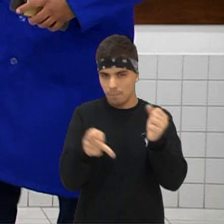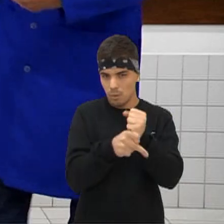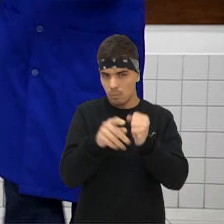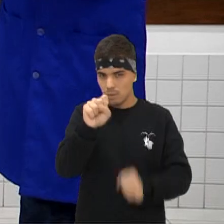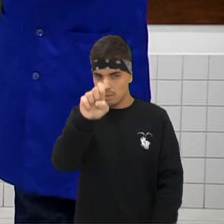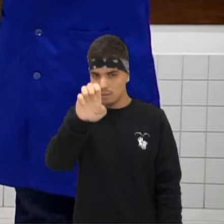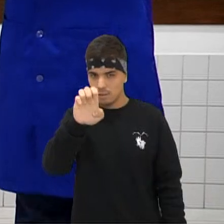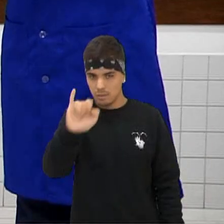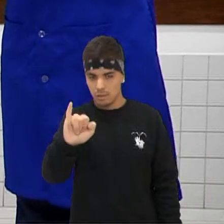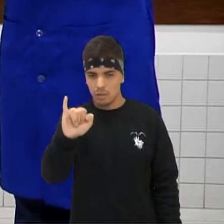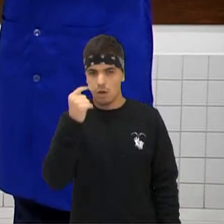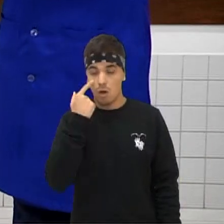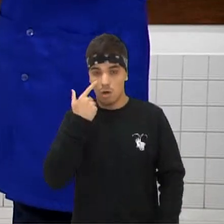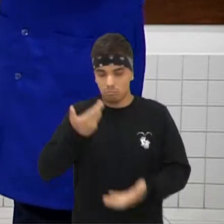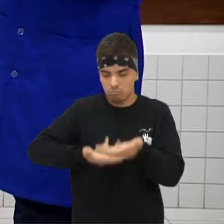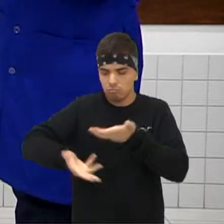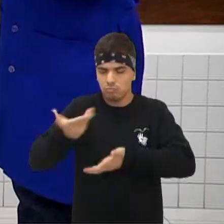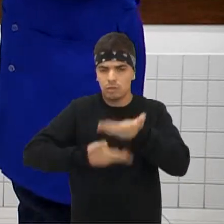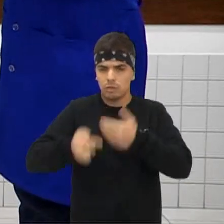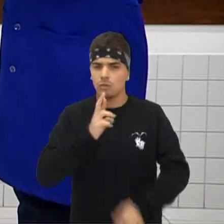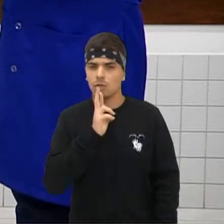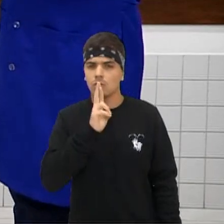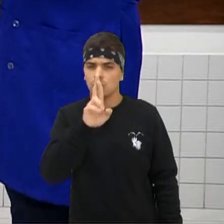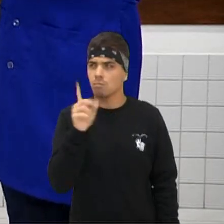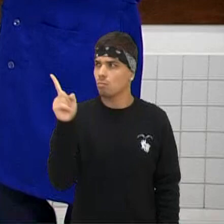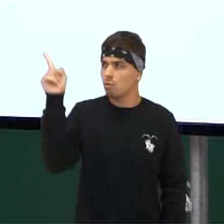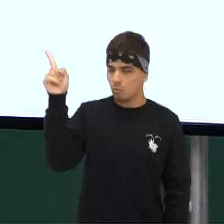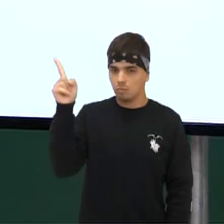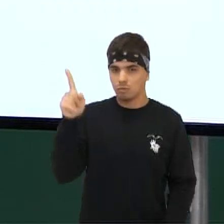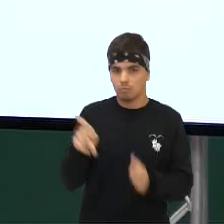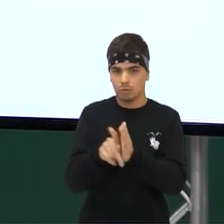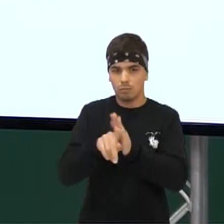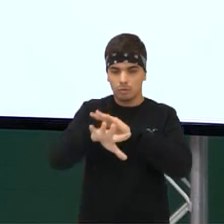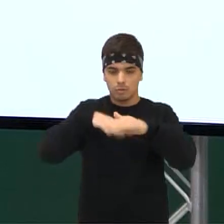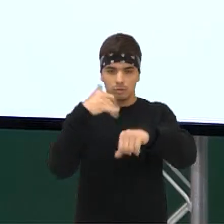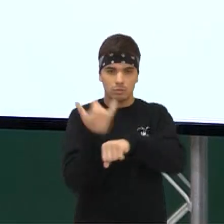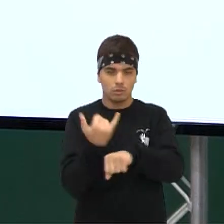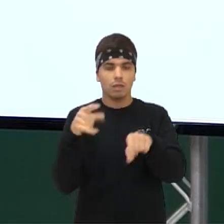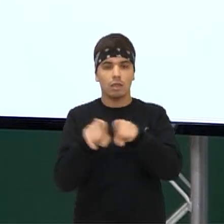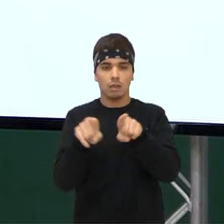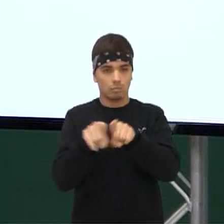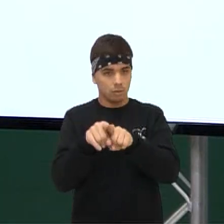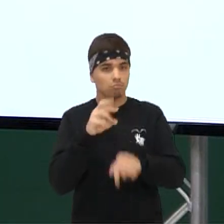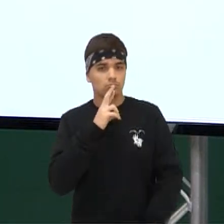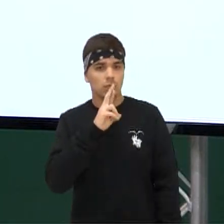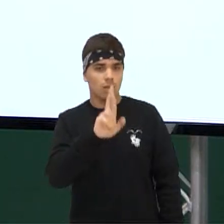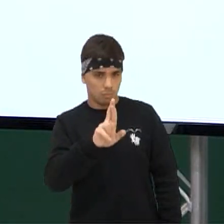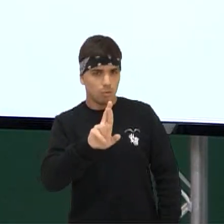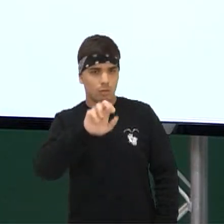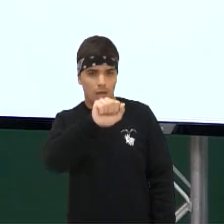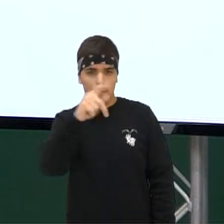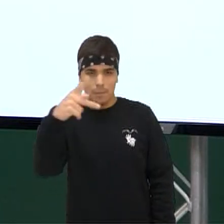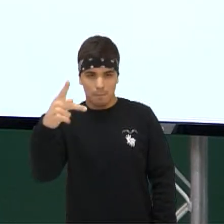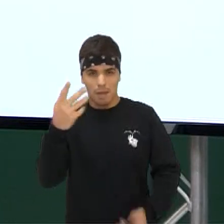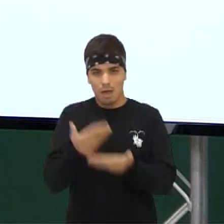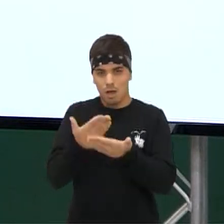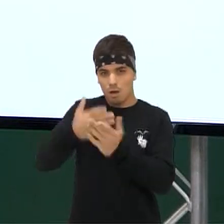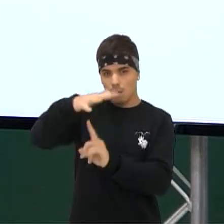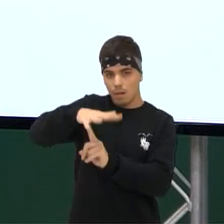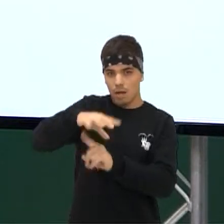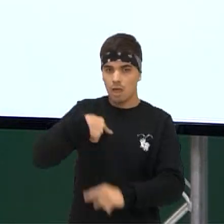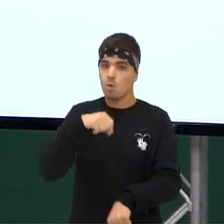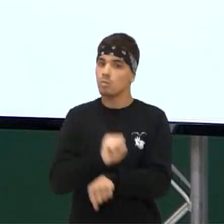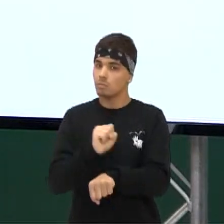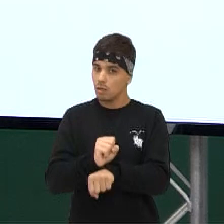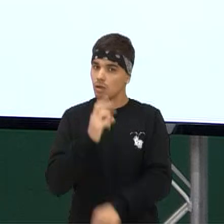Pessoal, interação, vamos lá Responda no chat, responda no chat ao vivo do YouTube Responda no aplicativo do Aula Paraná que eu estou esperando as respostas